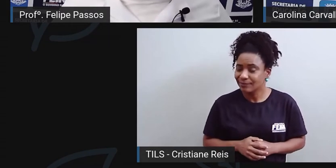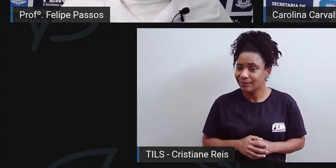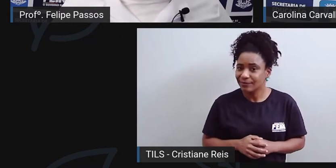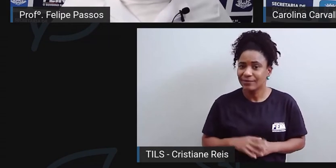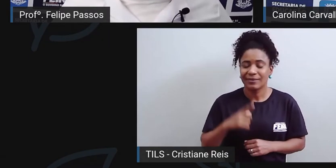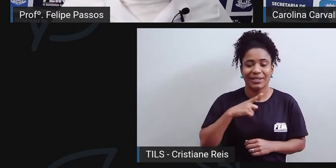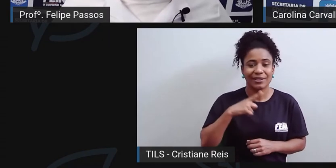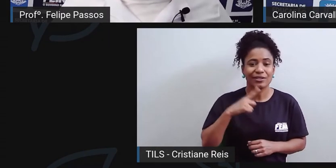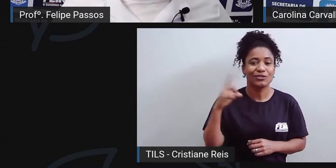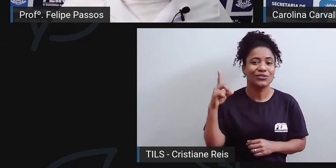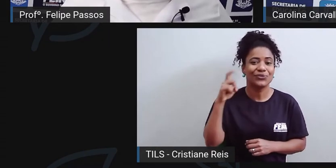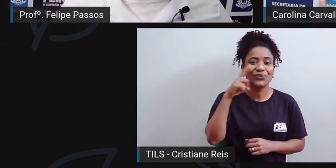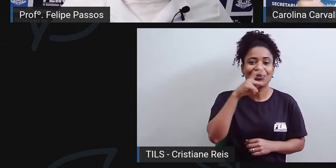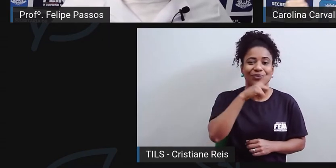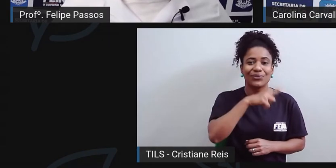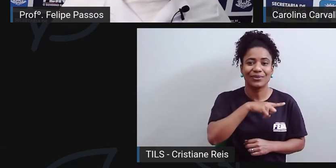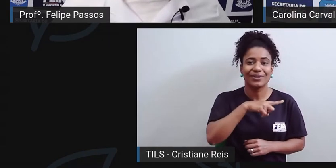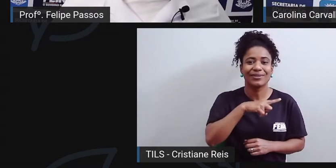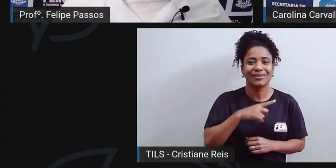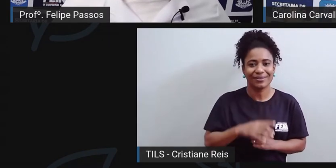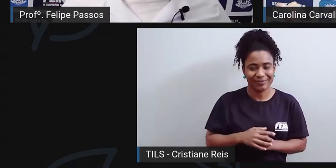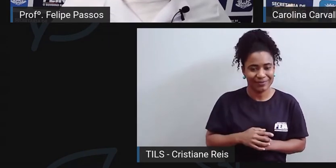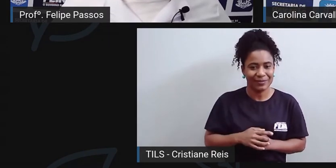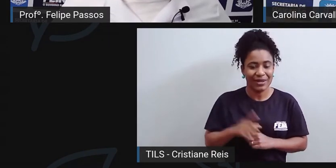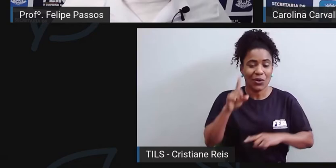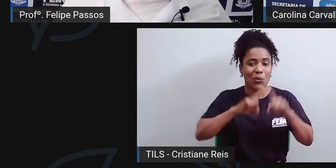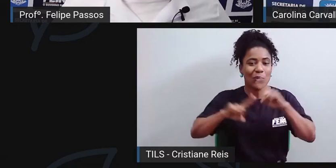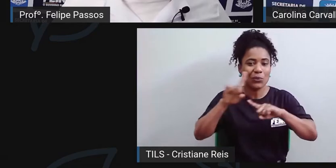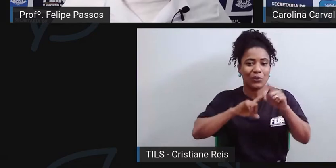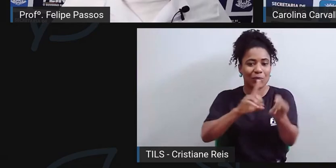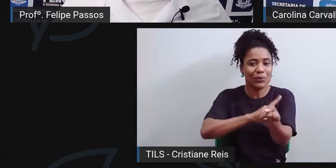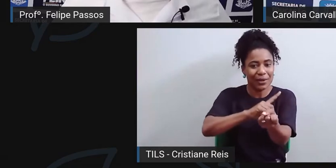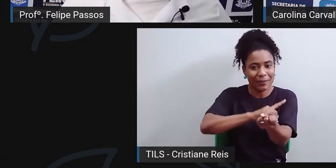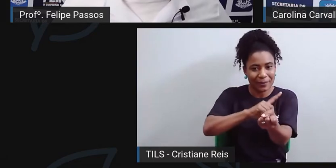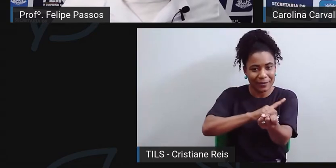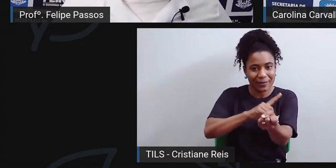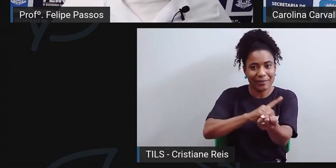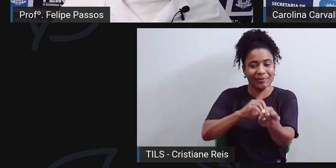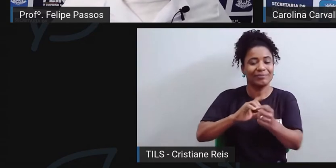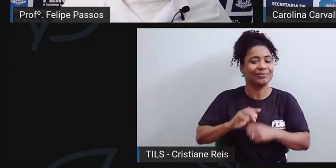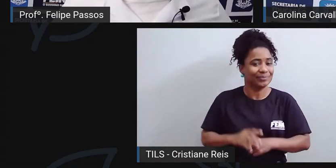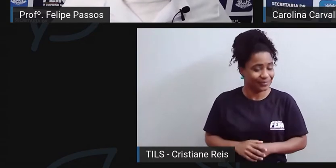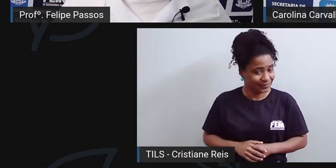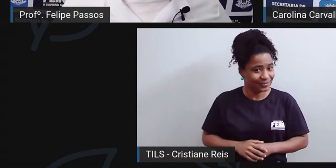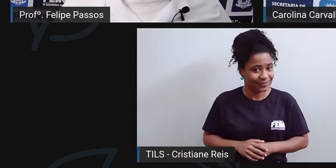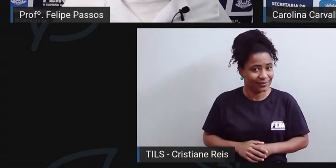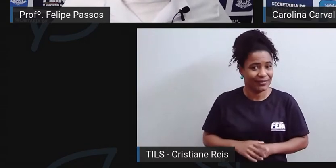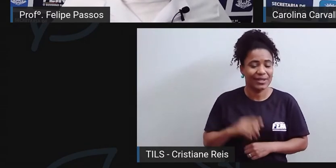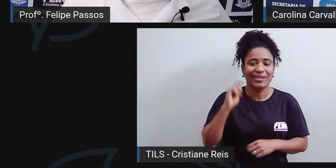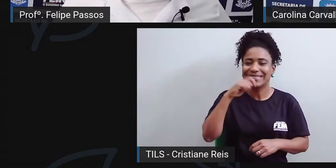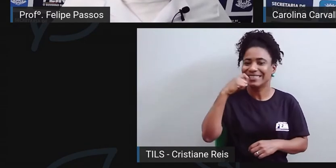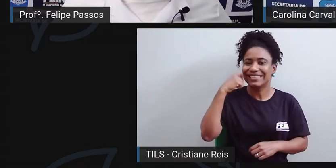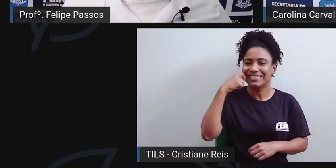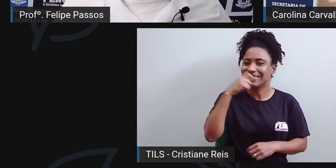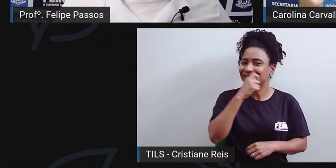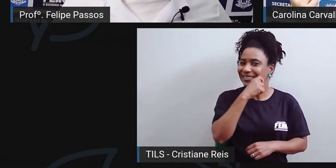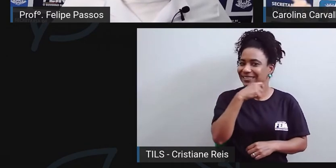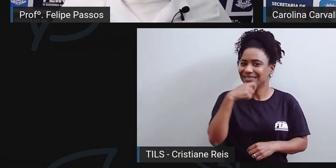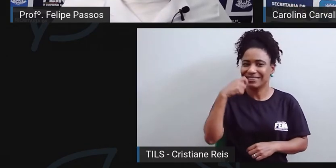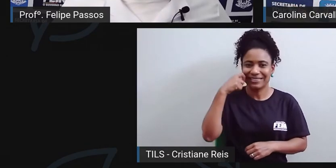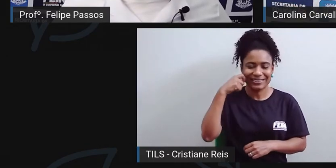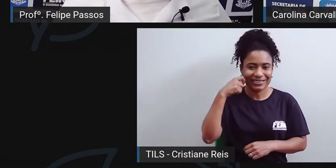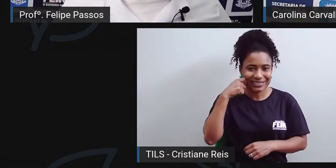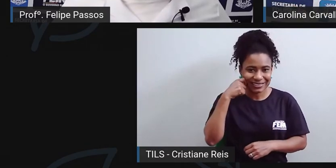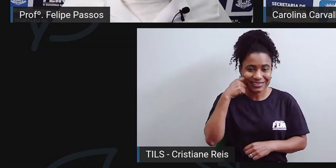dificuldade em fazer também o controle do diabetes. Então, a deficiência na higiene bucal piora o